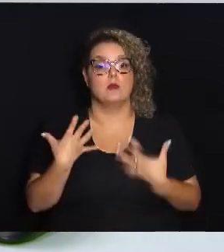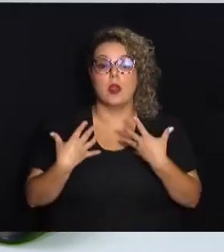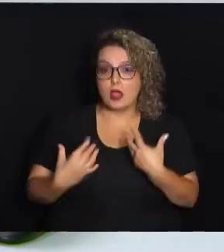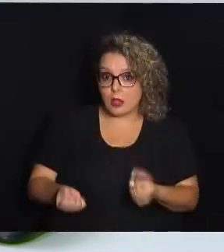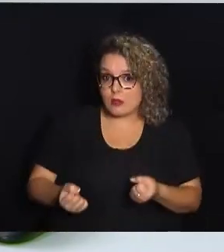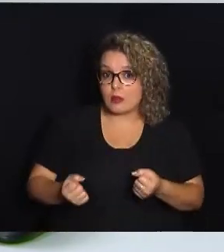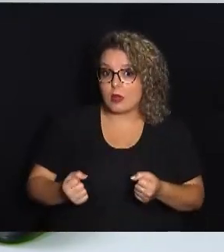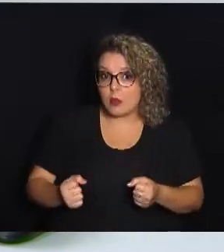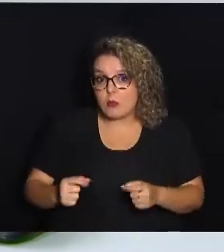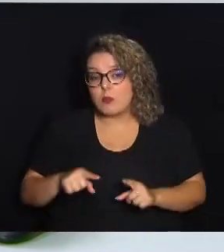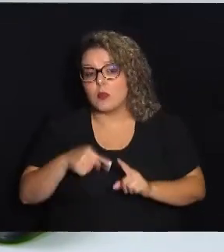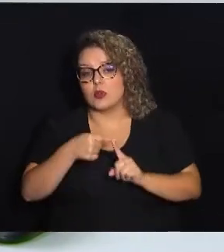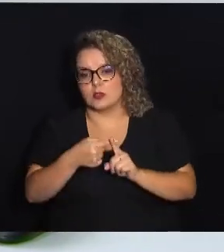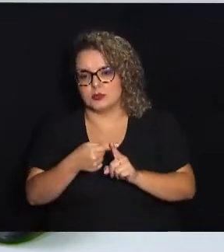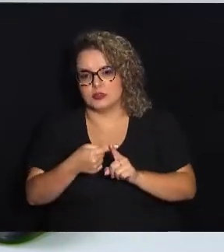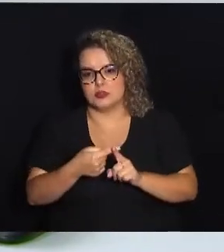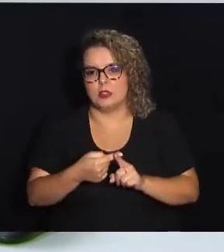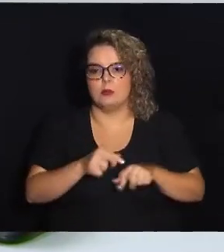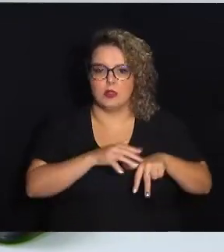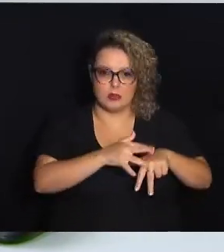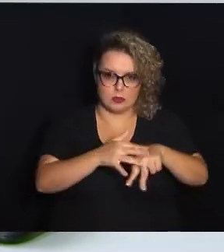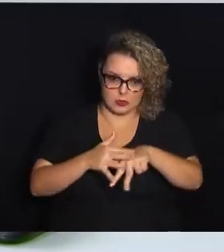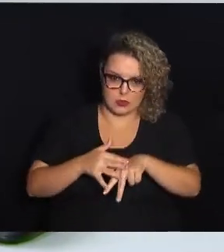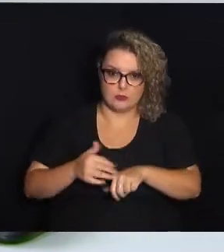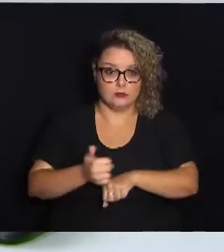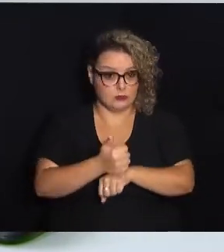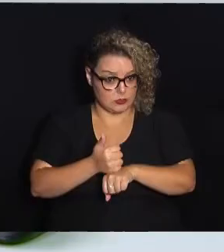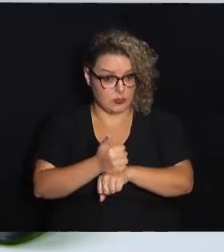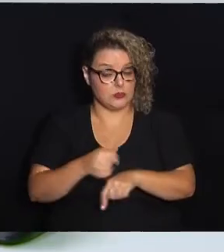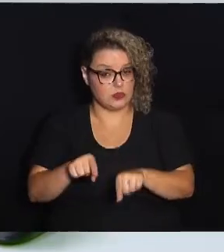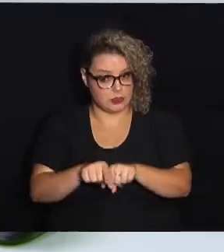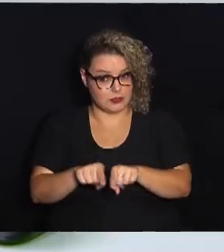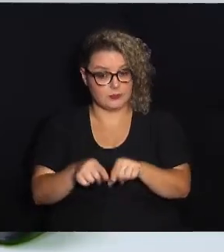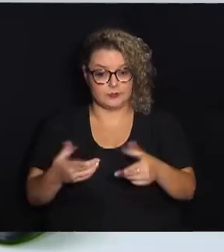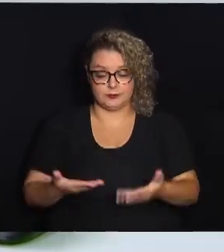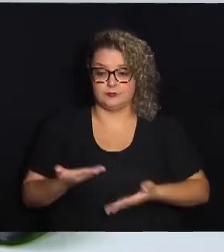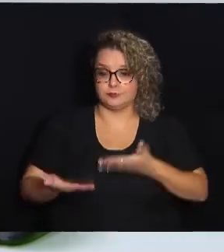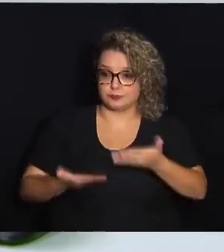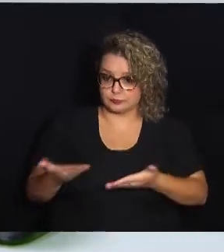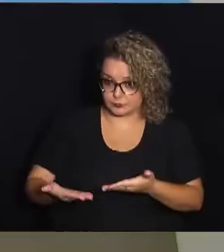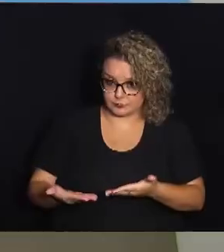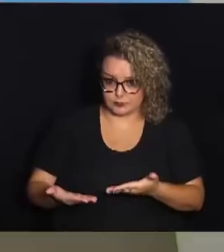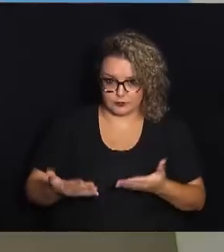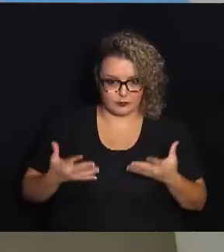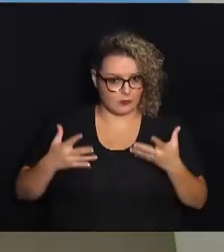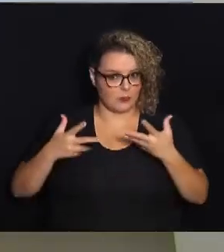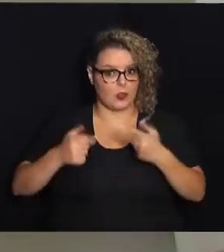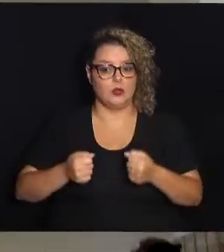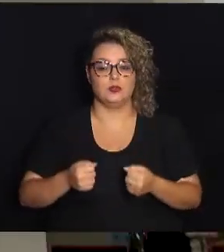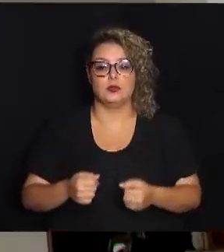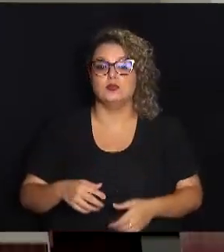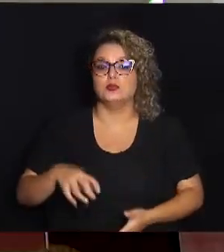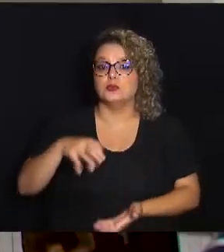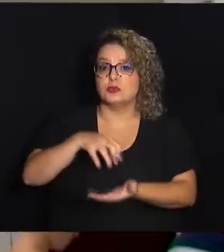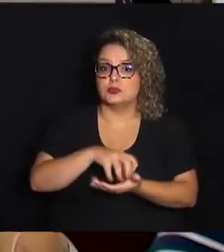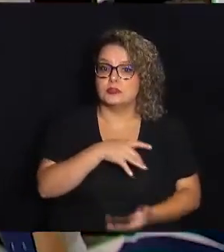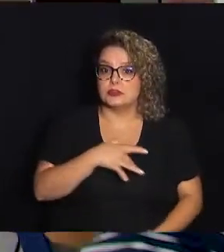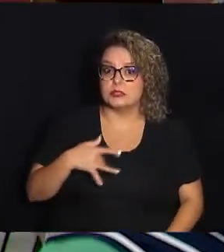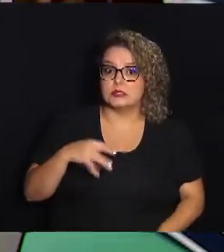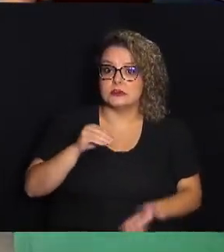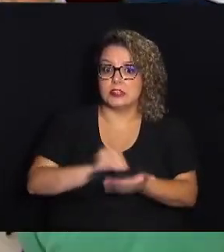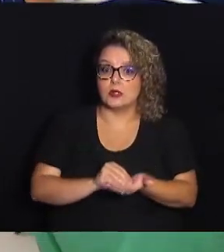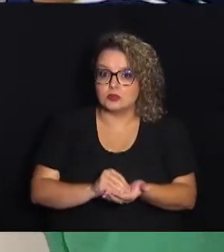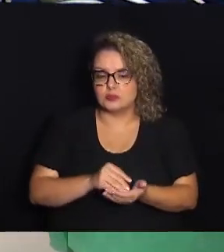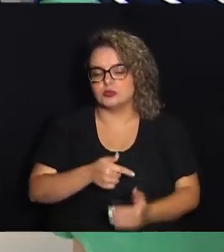expressivo e com uma aceitação muito positiva pelos pacientes e pelos profissionais também. O serviço está disponível em todos